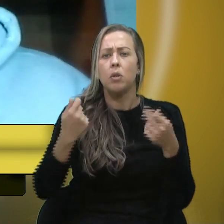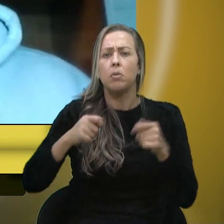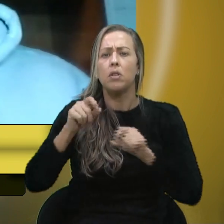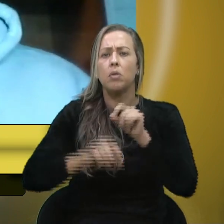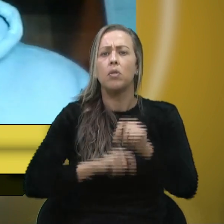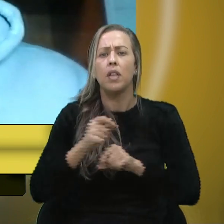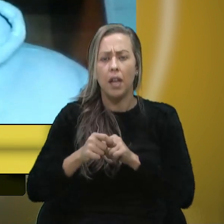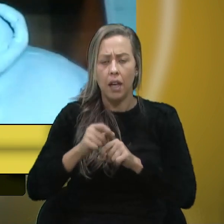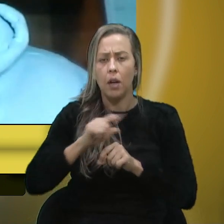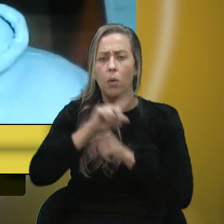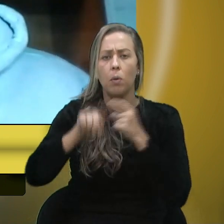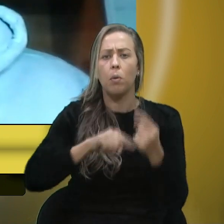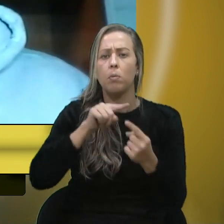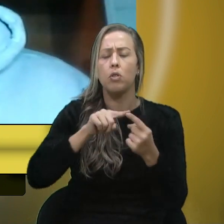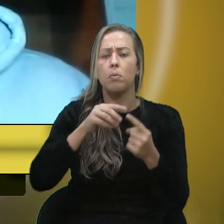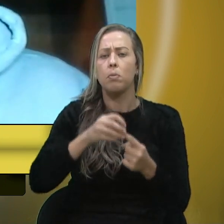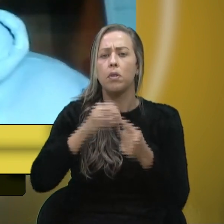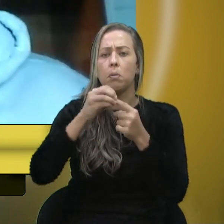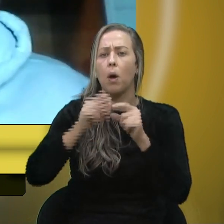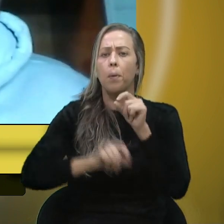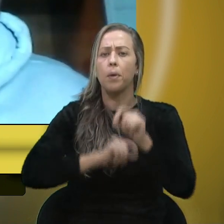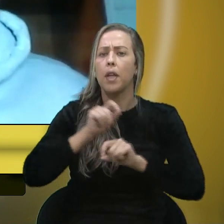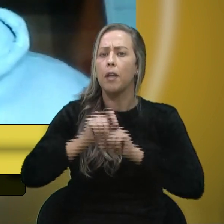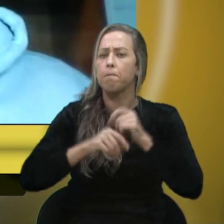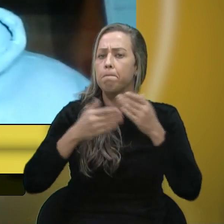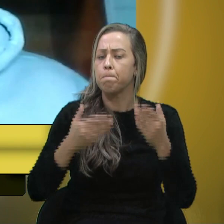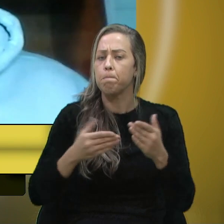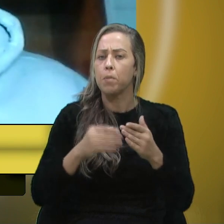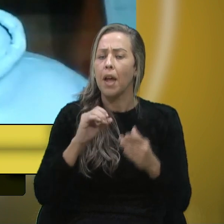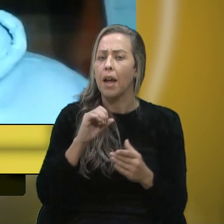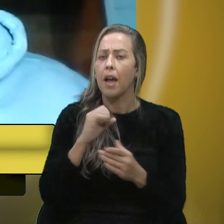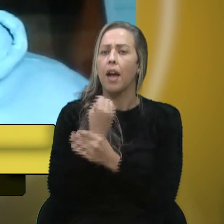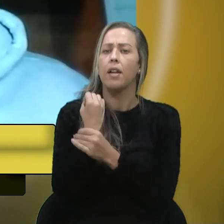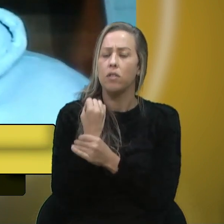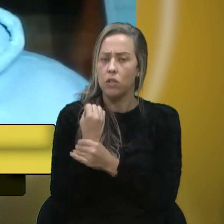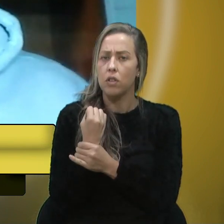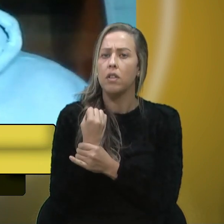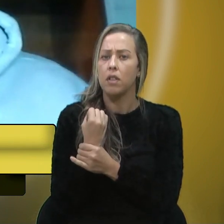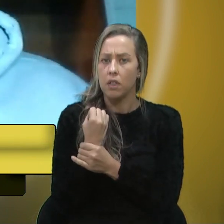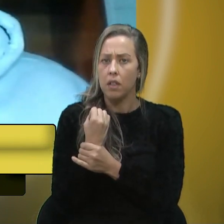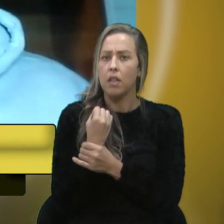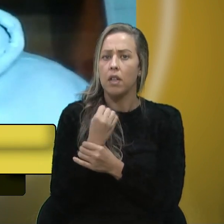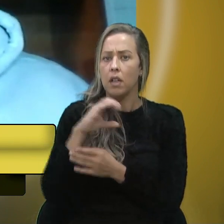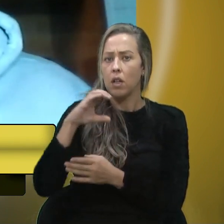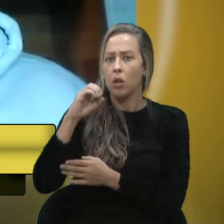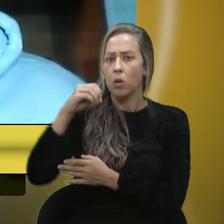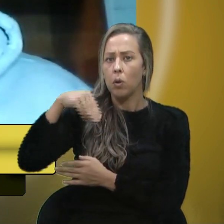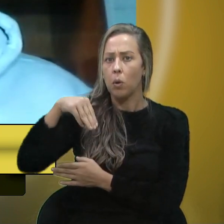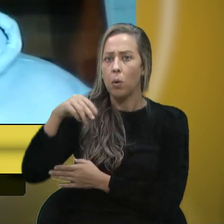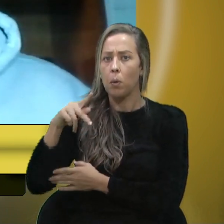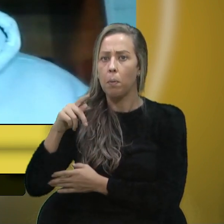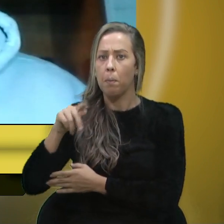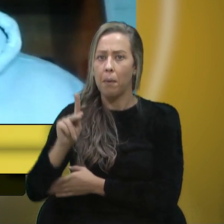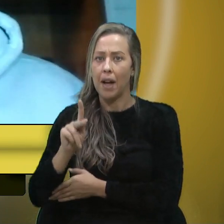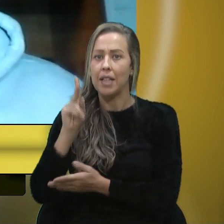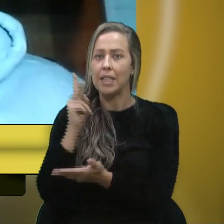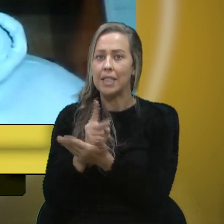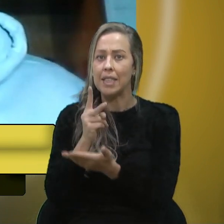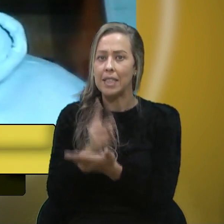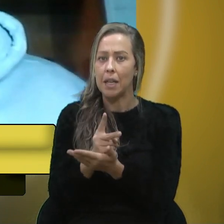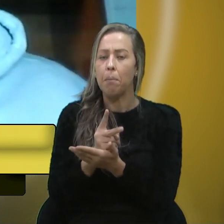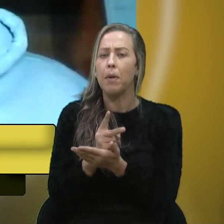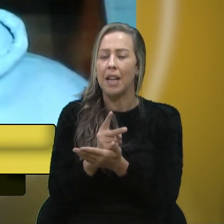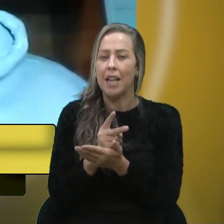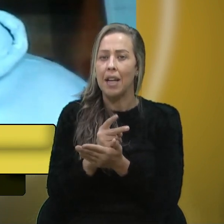como objetivo principal garantir que o compac seja consultado